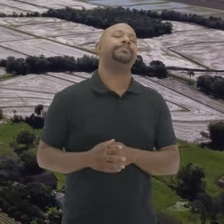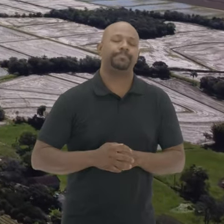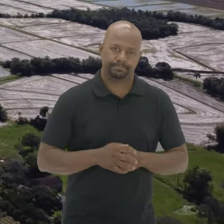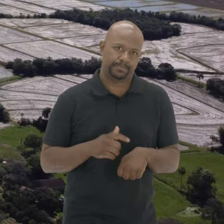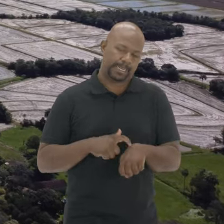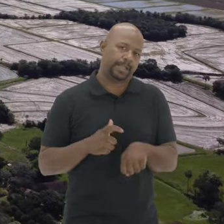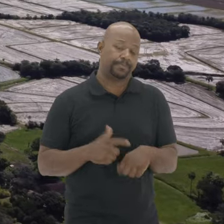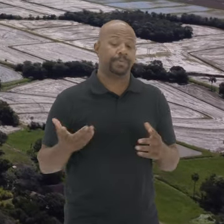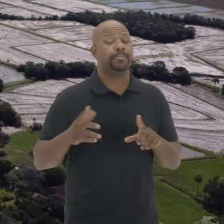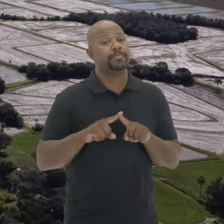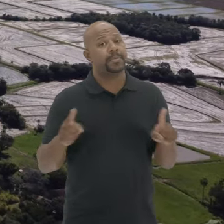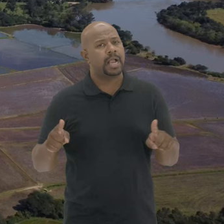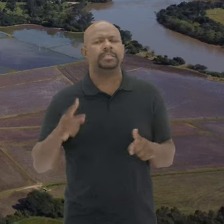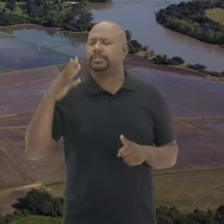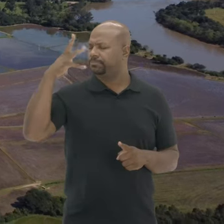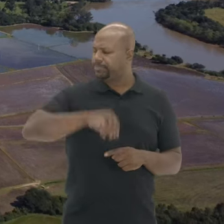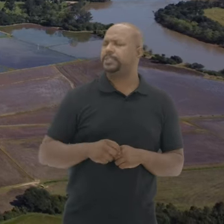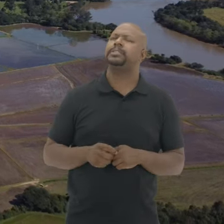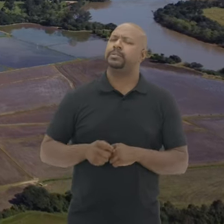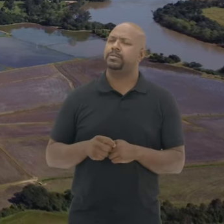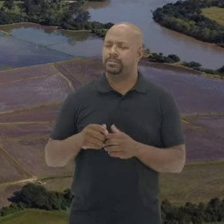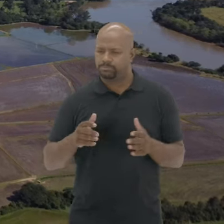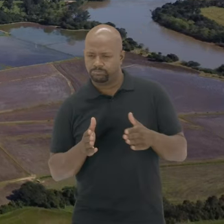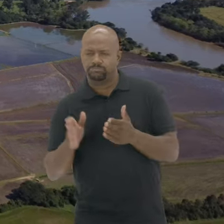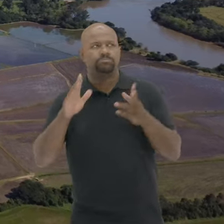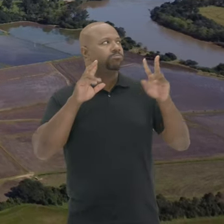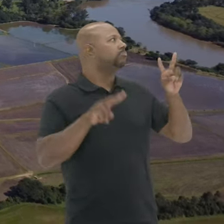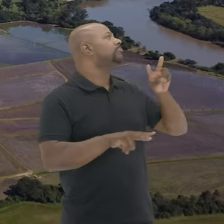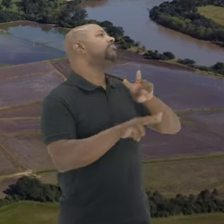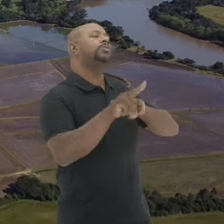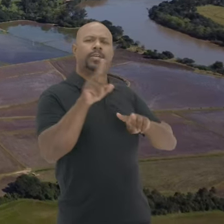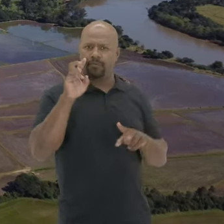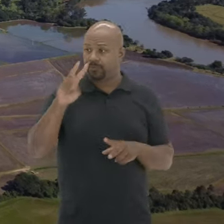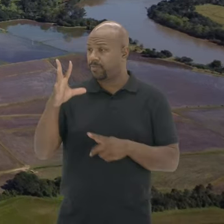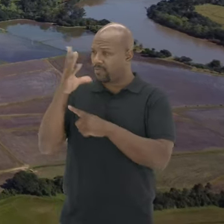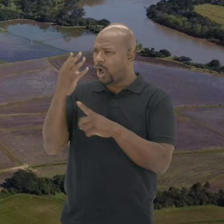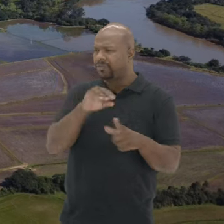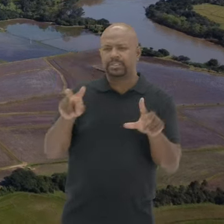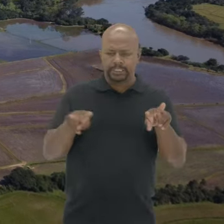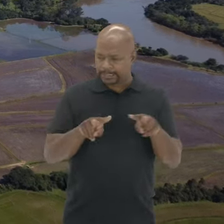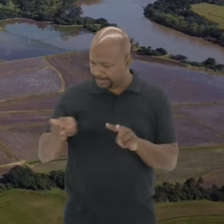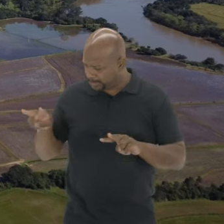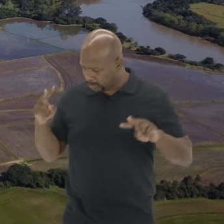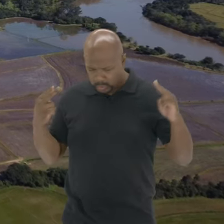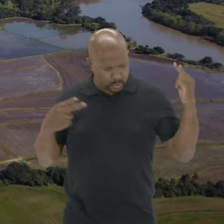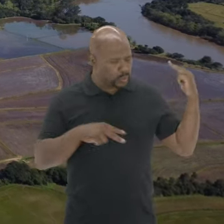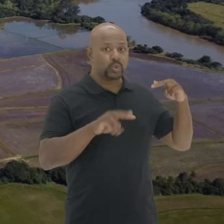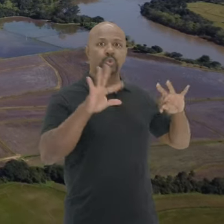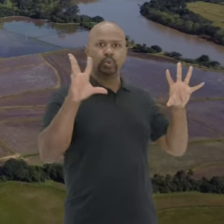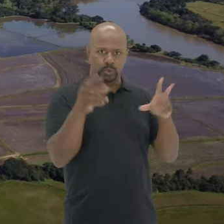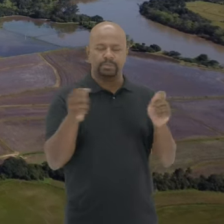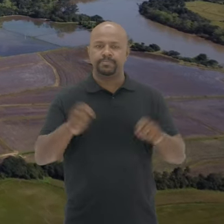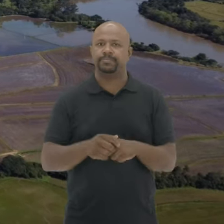para fazer hoje a trilha, né? Mas é bem bonita a paisagem e tal Eu vi as fotos, dá para ver toda a váres ali do